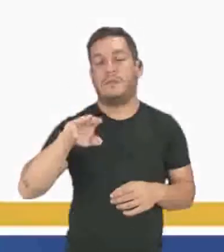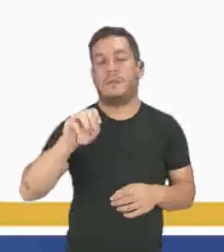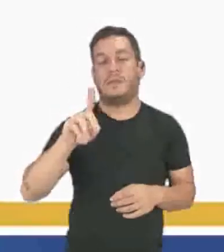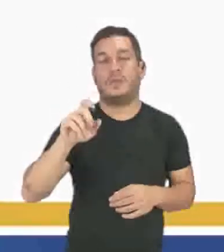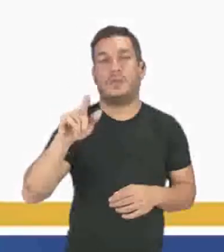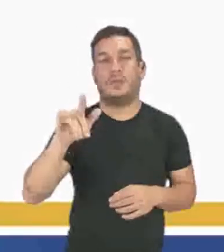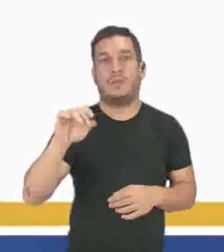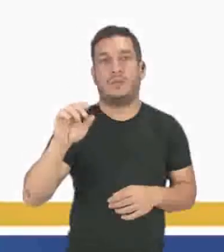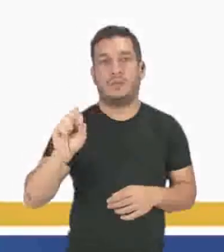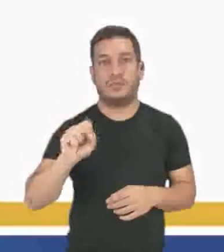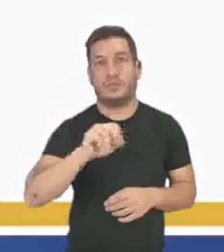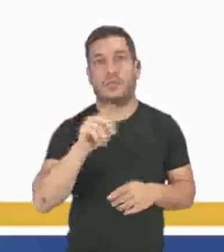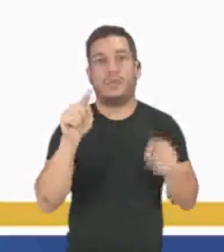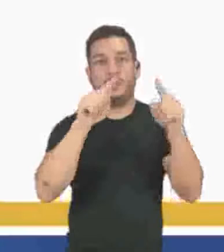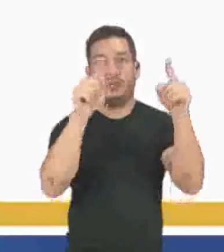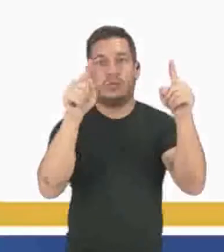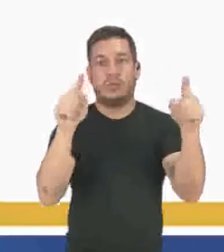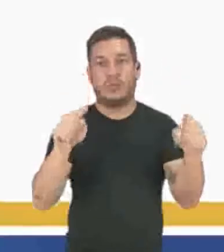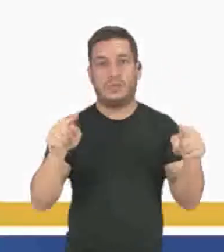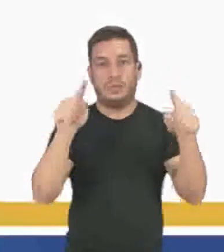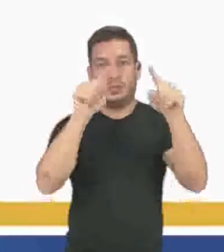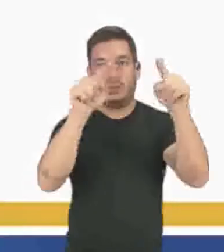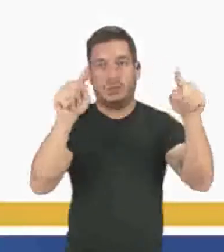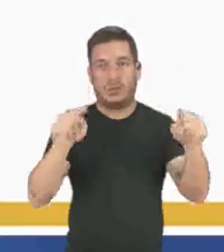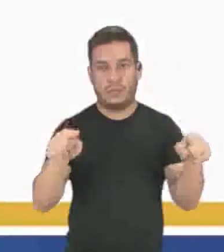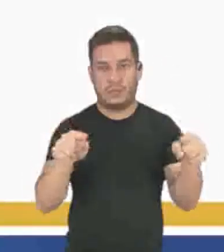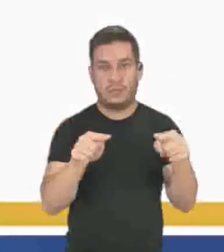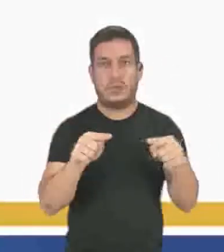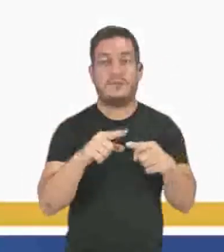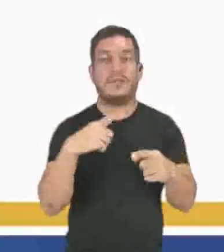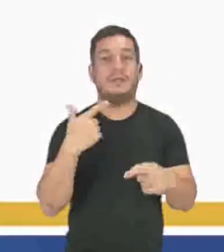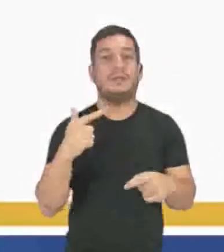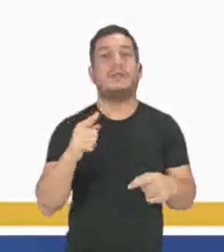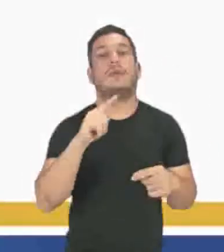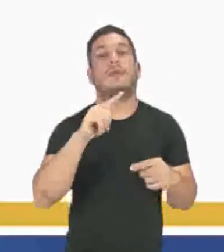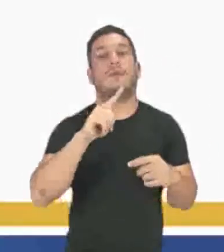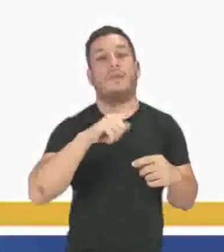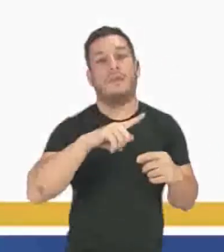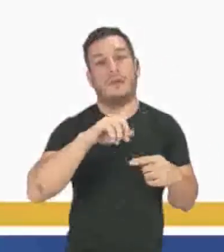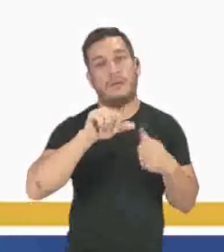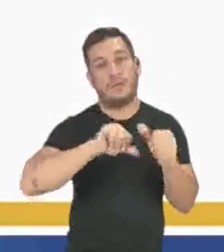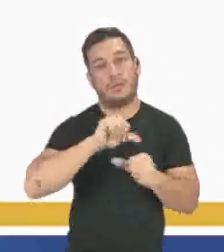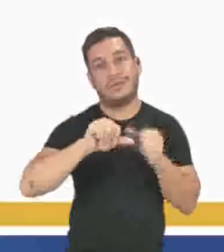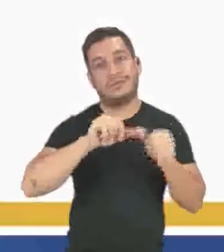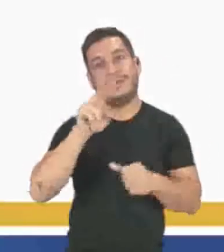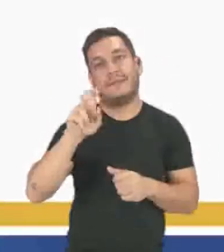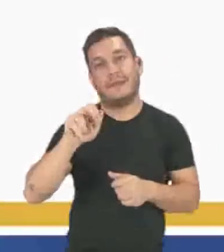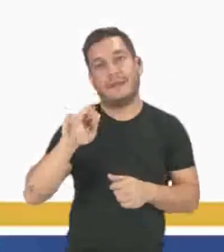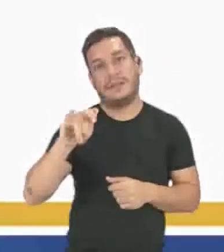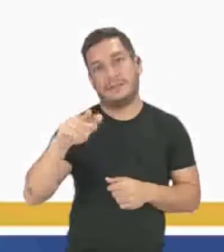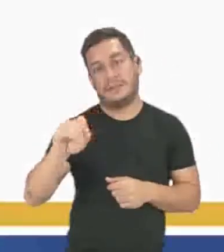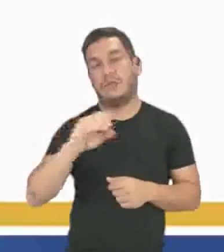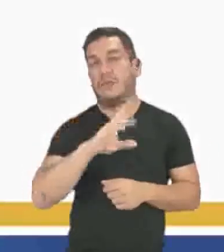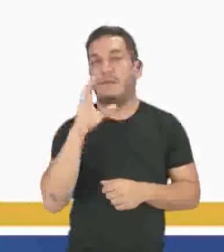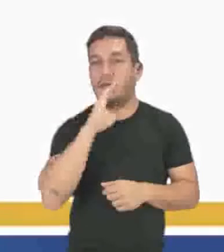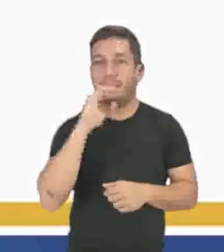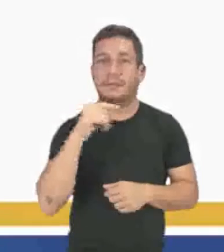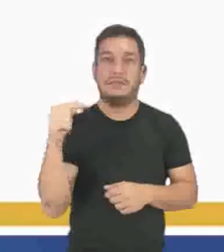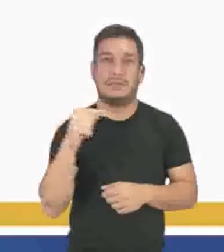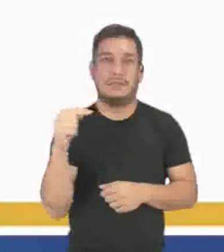ou esse colchete para que a gente não tenha uma variação ou uma velocidade média negativa.